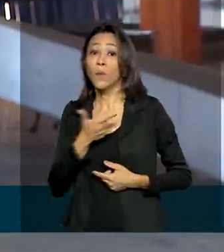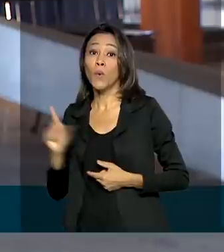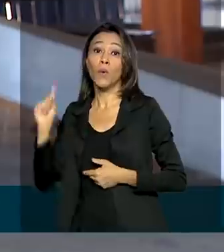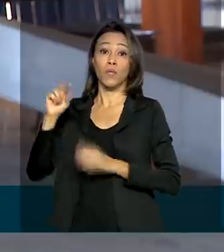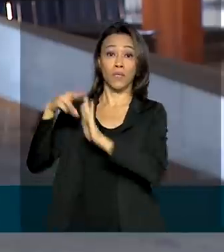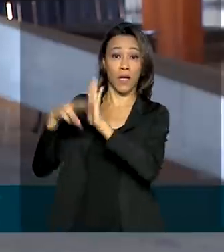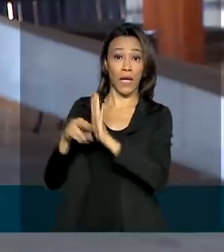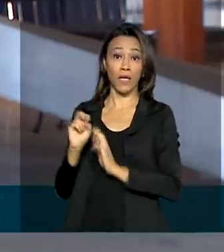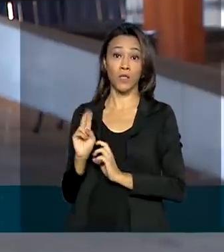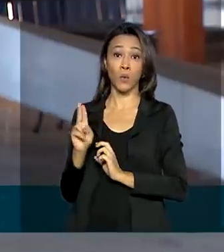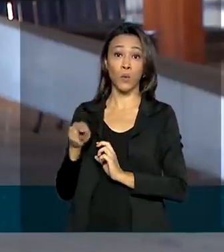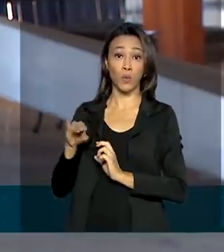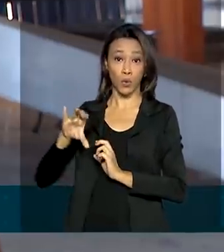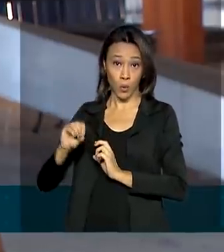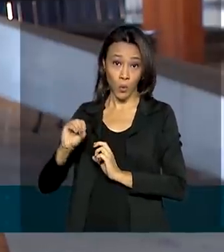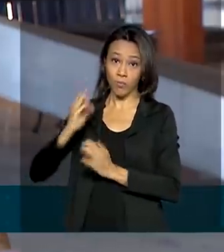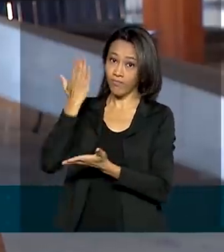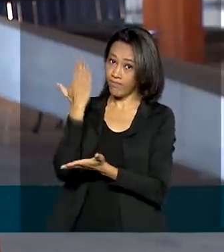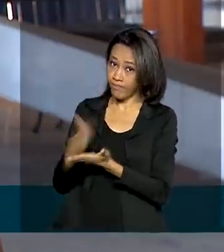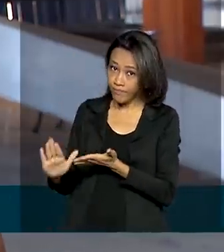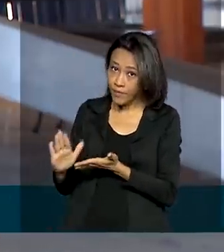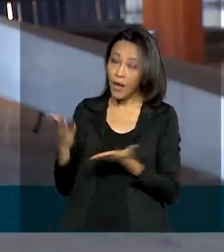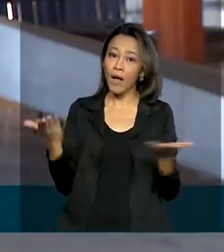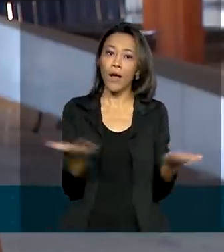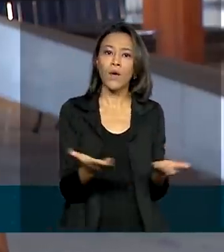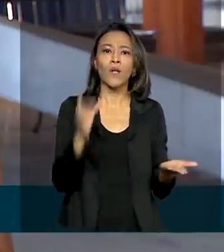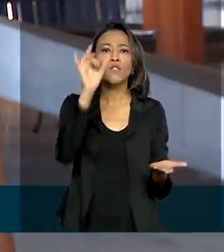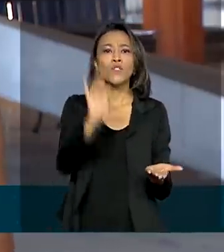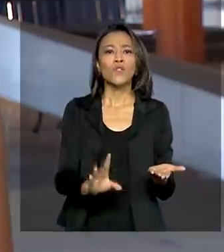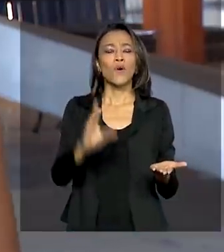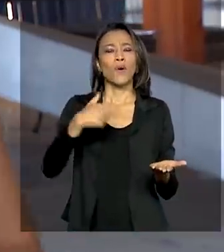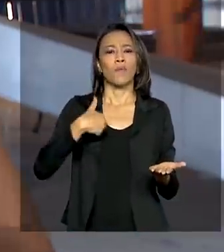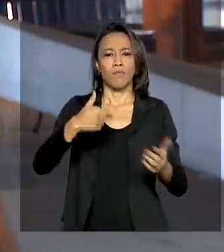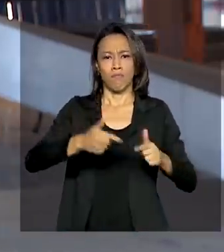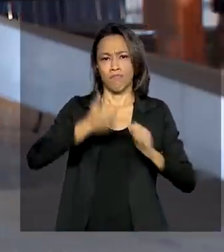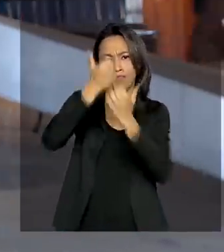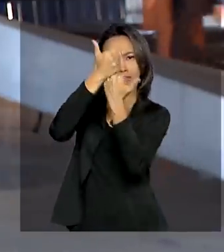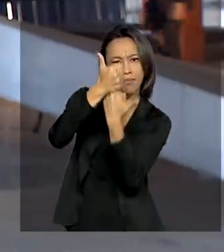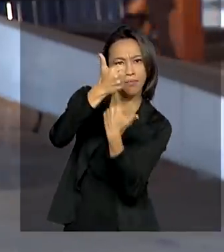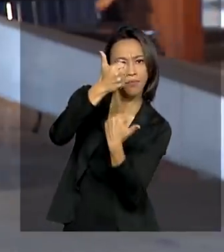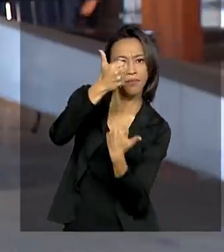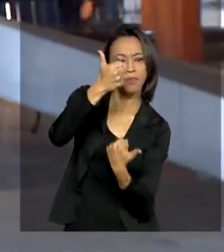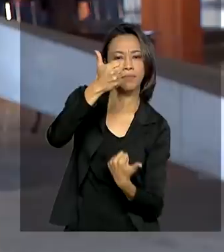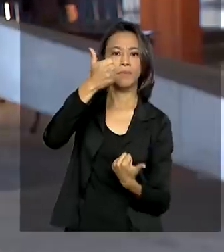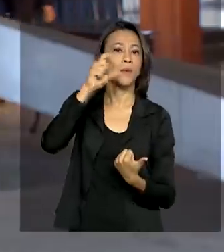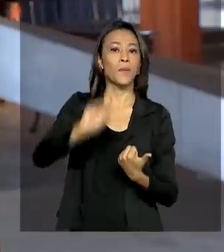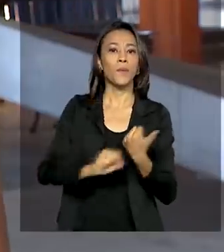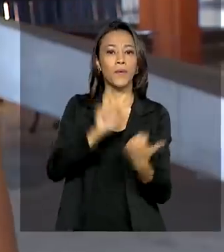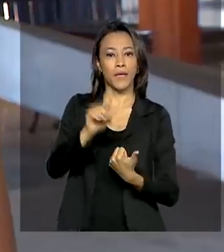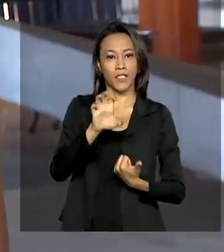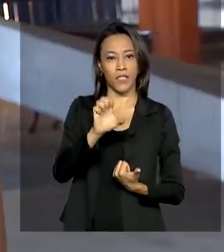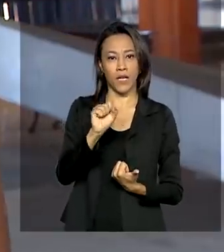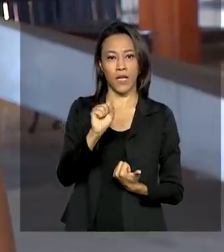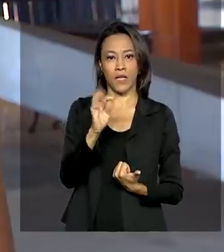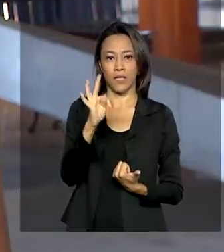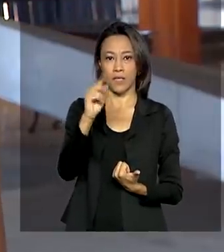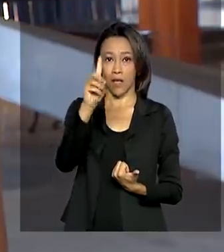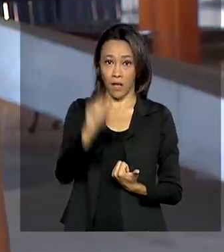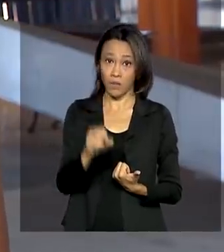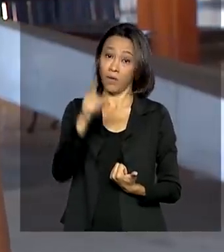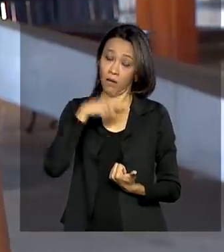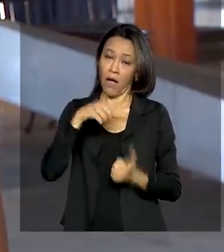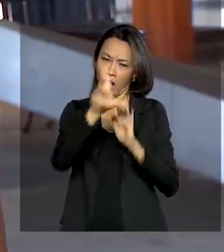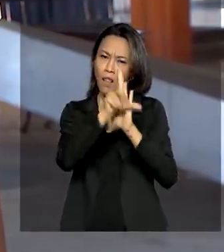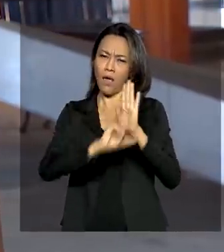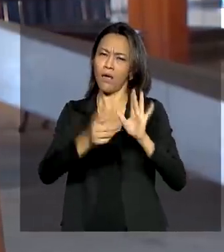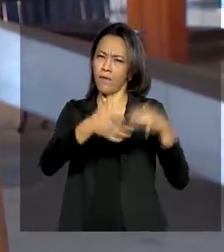haverá também estabilidade apenas para as carreiras de Estado que serão definidas posteriormente em lei. Vamos conhecer outros detalhes na